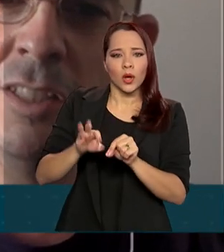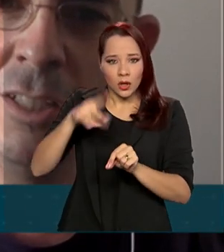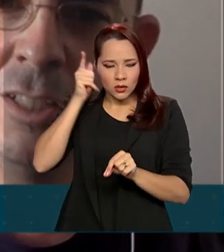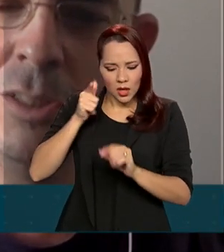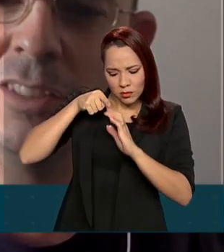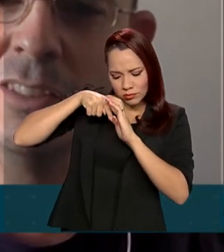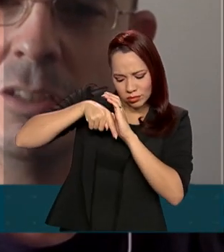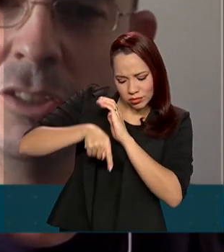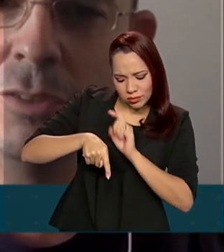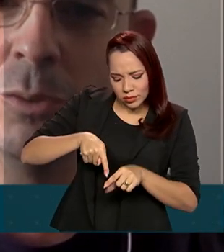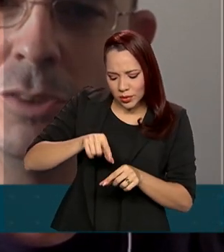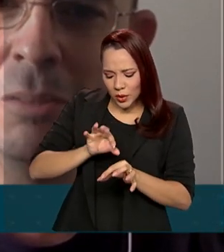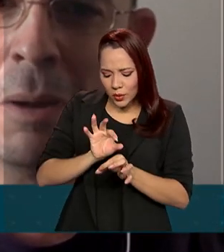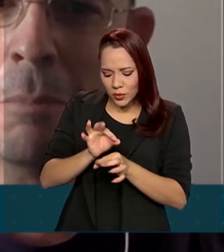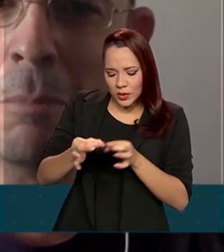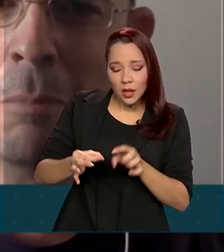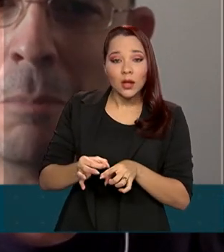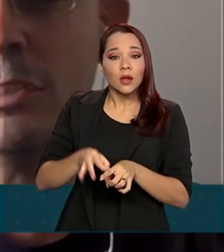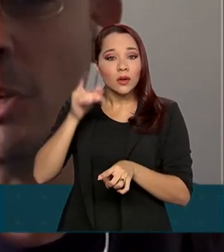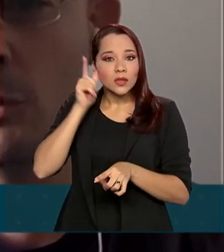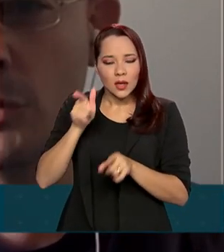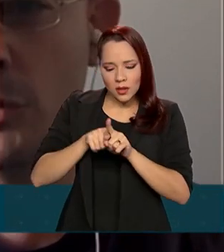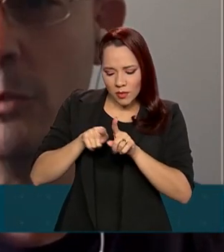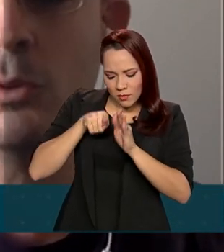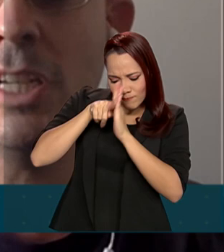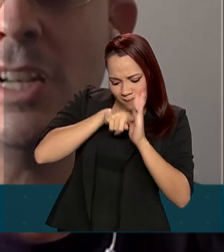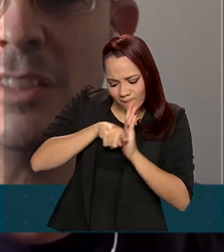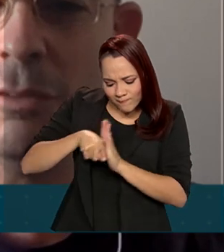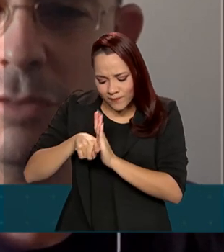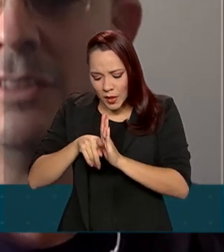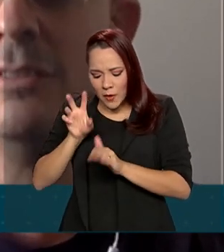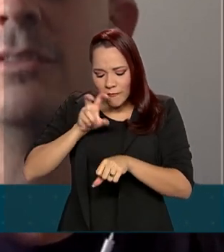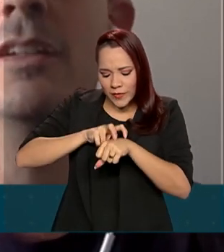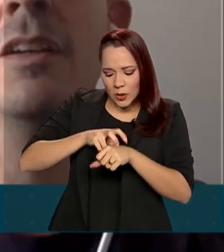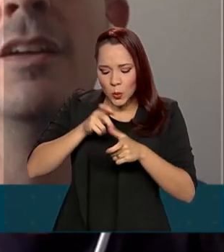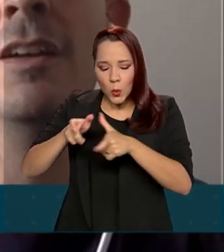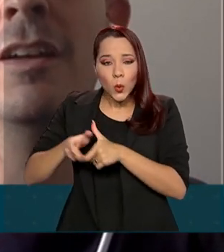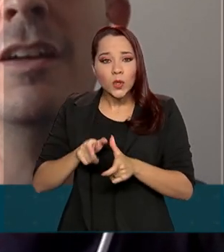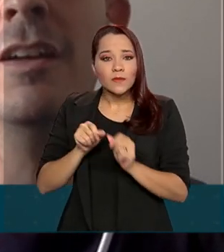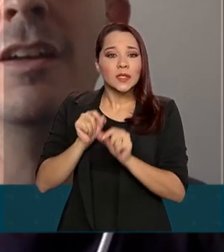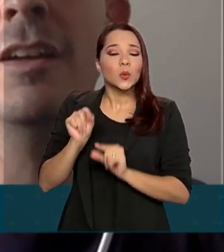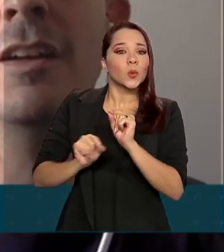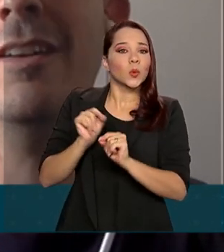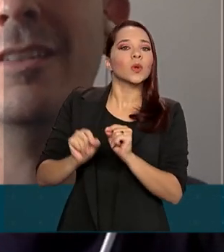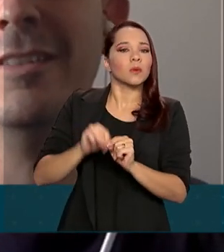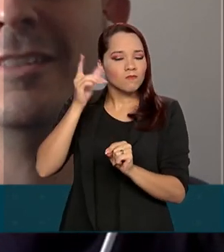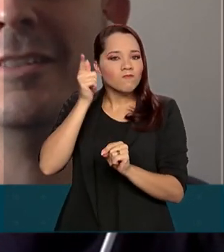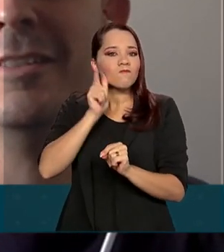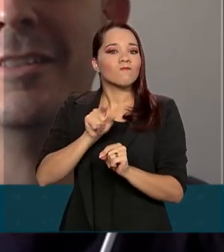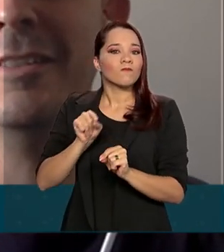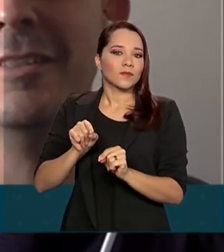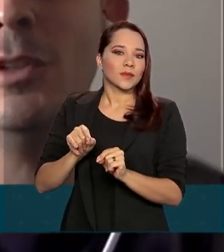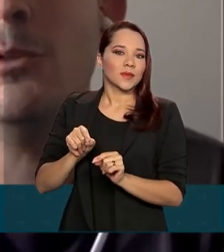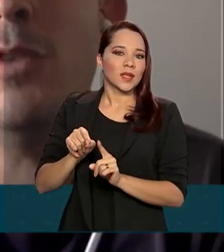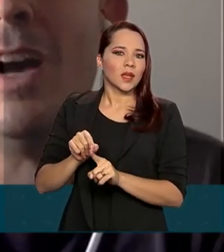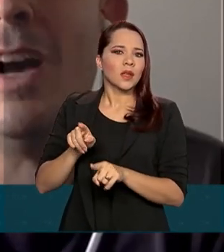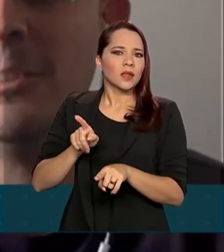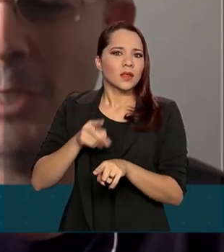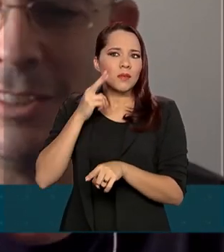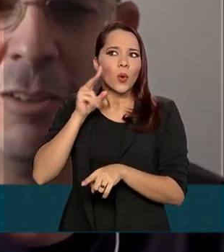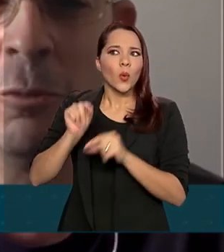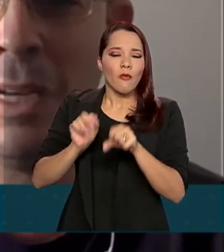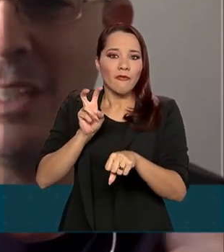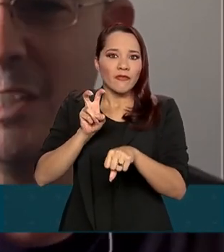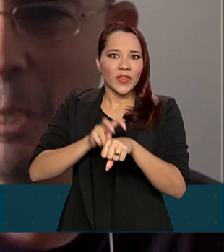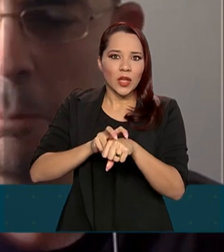só ver o que tem dentro dessa célula, a gente vai conseguir mapear onde está o vírus, o que ele está fazendo, o que o vírus